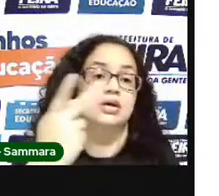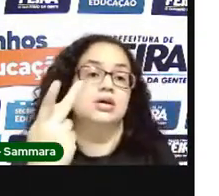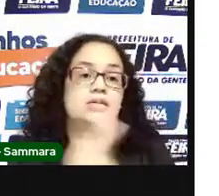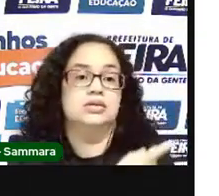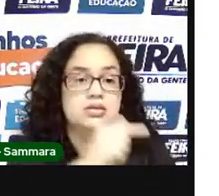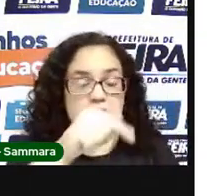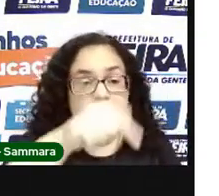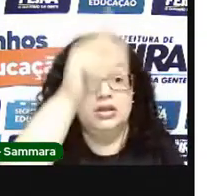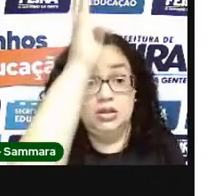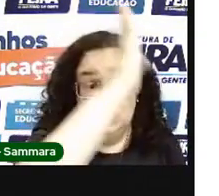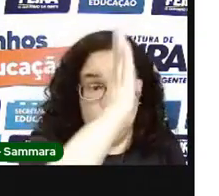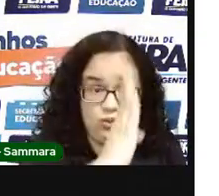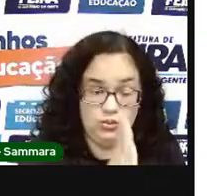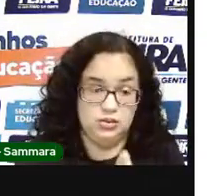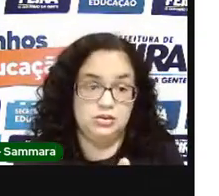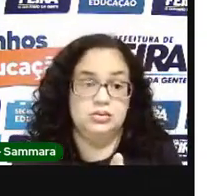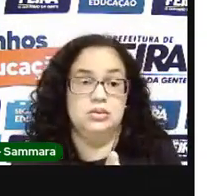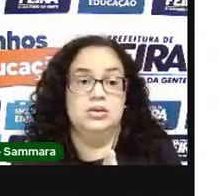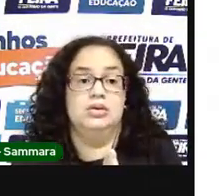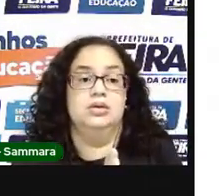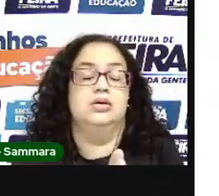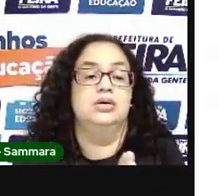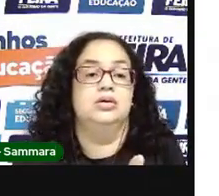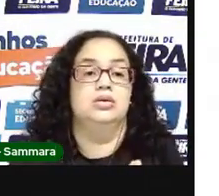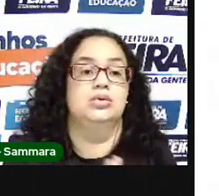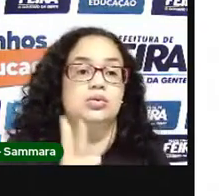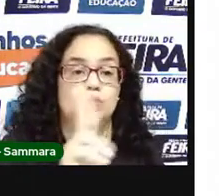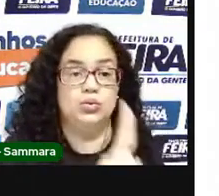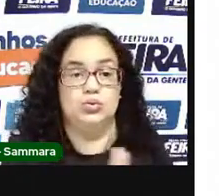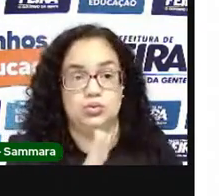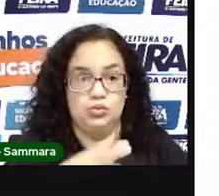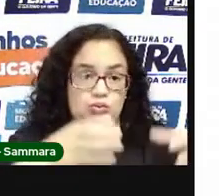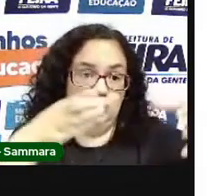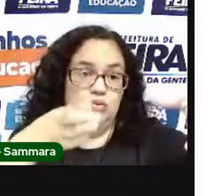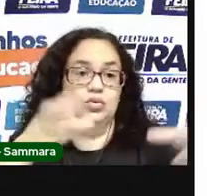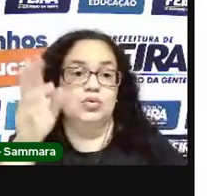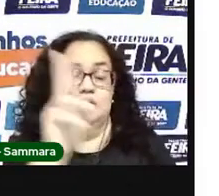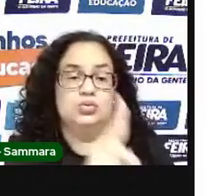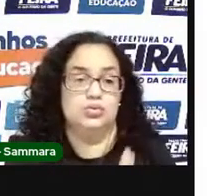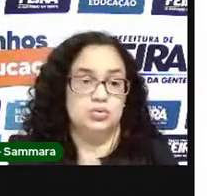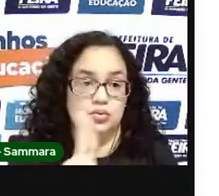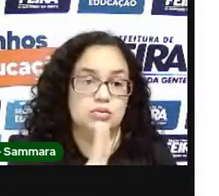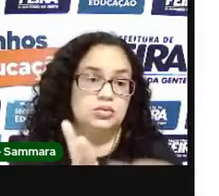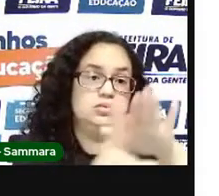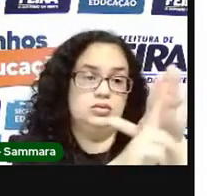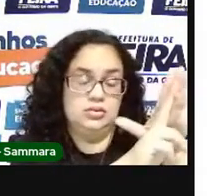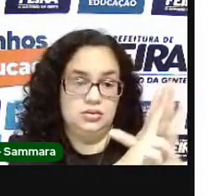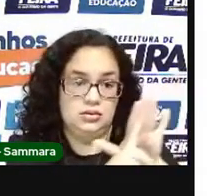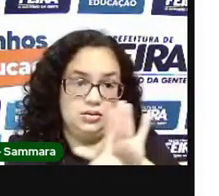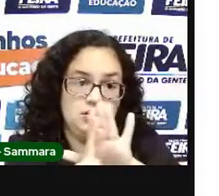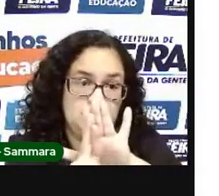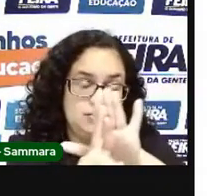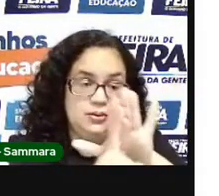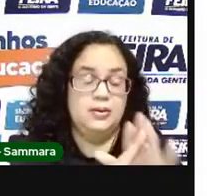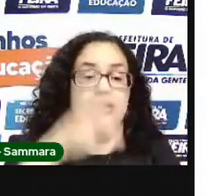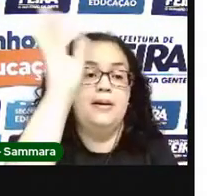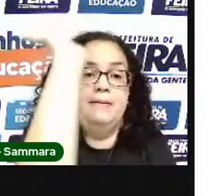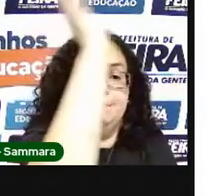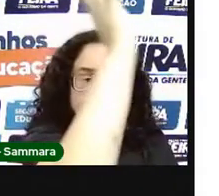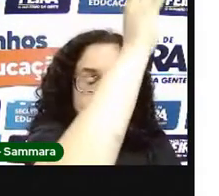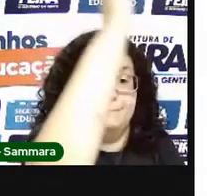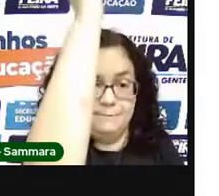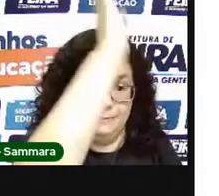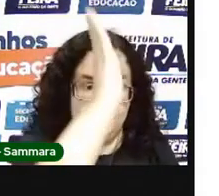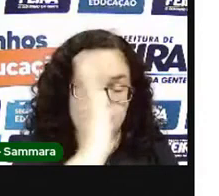é. Foi utilizado como mascote tatu bola justamente por ele representar a fauna brasileira e ser também aí